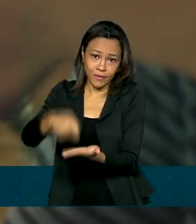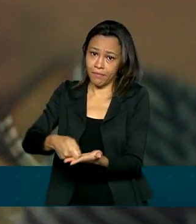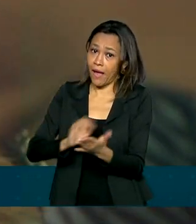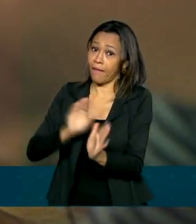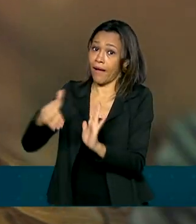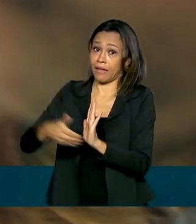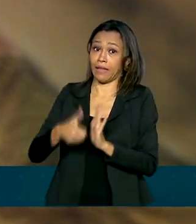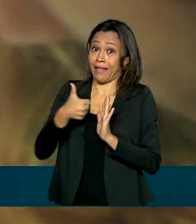de julho deste ano.